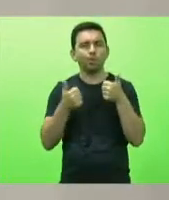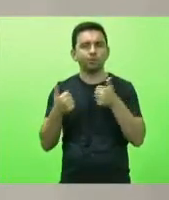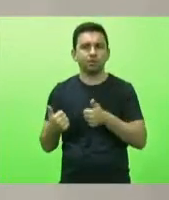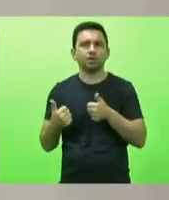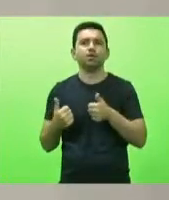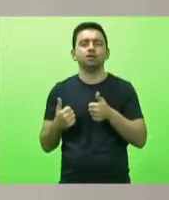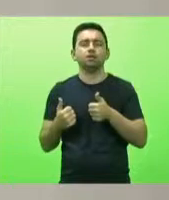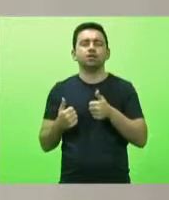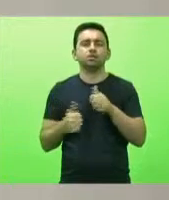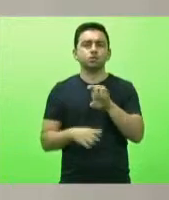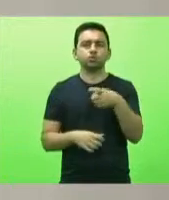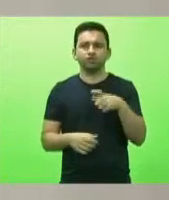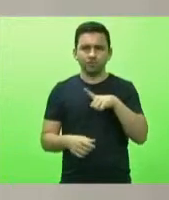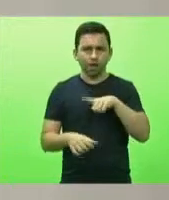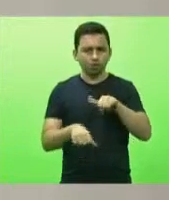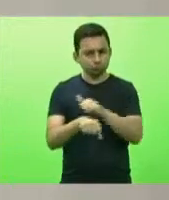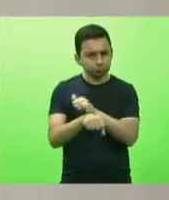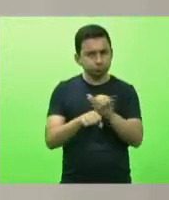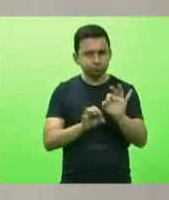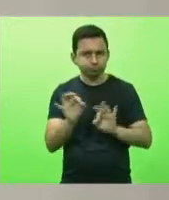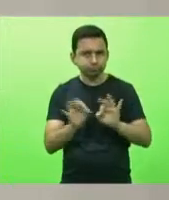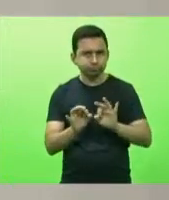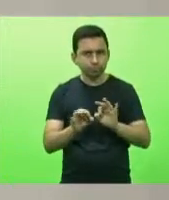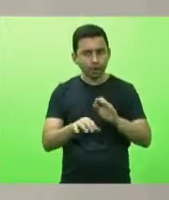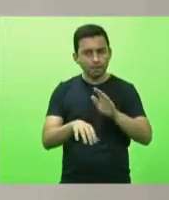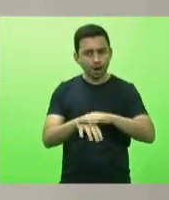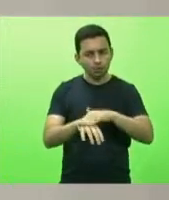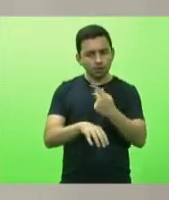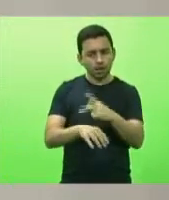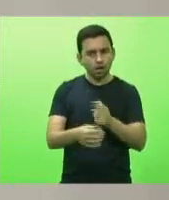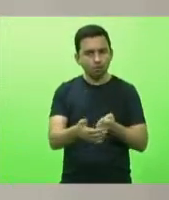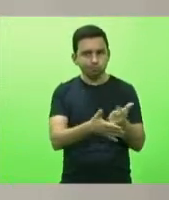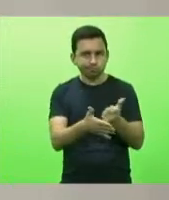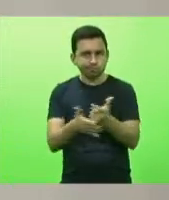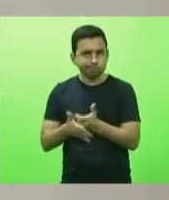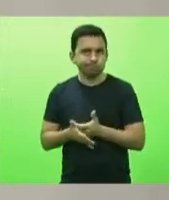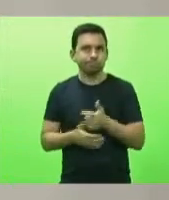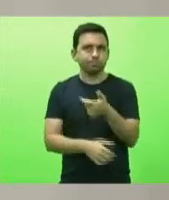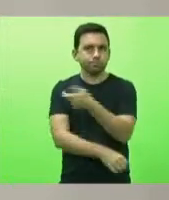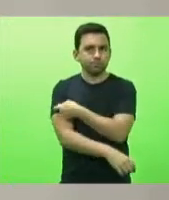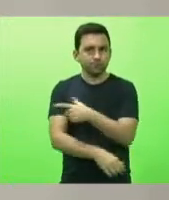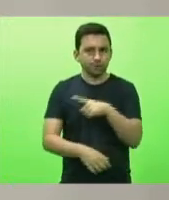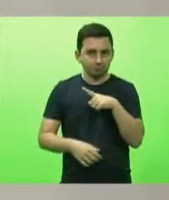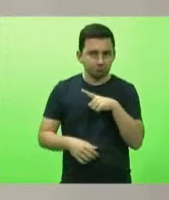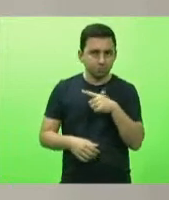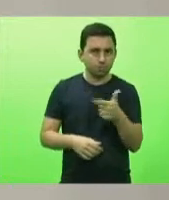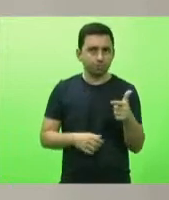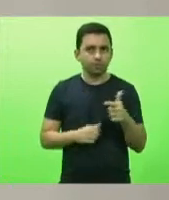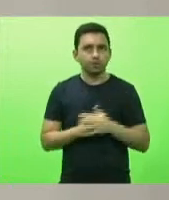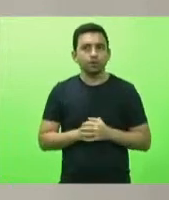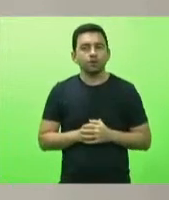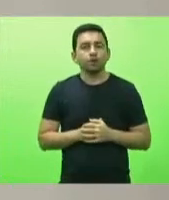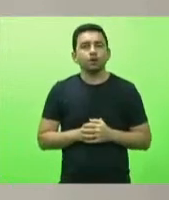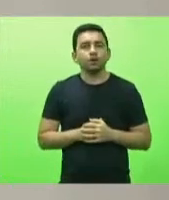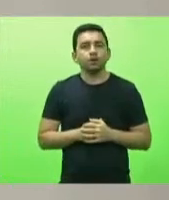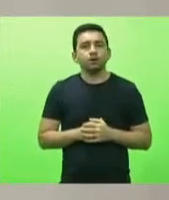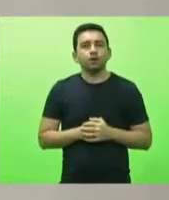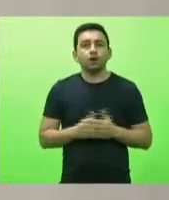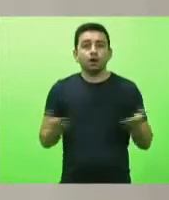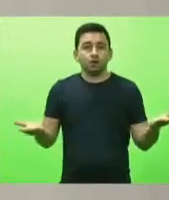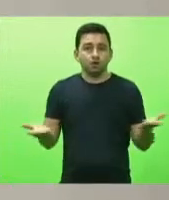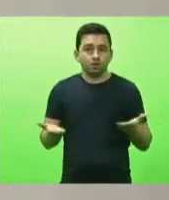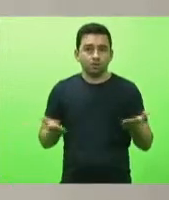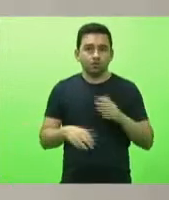algum plano para a aquisição própria de vacinas como é de praxe aqui da casa, os